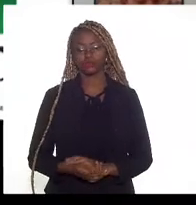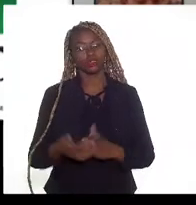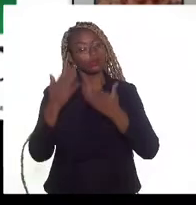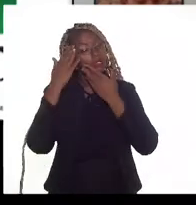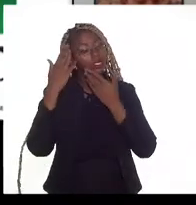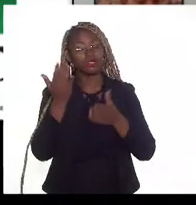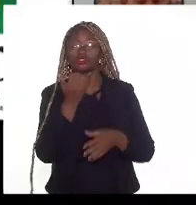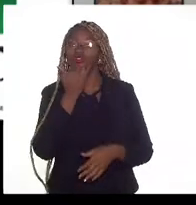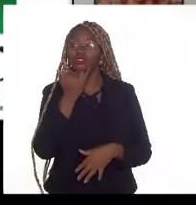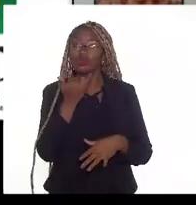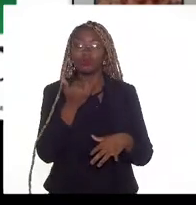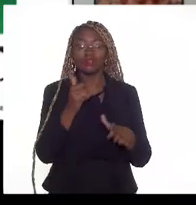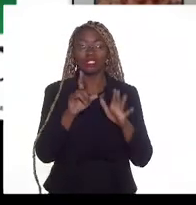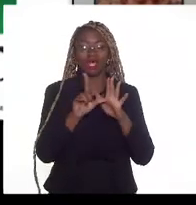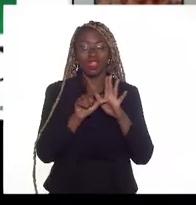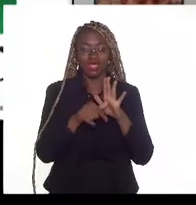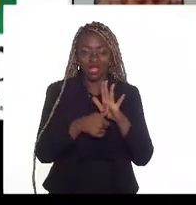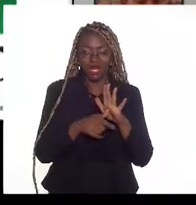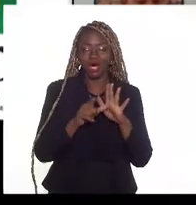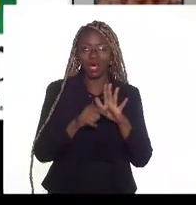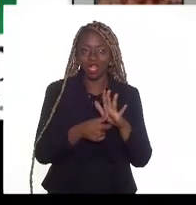por essa interrupção.